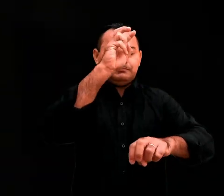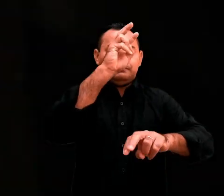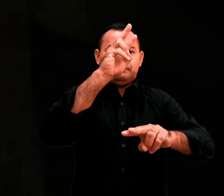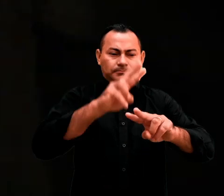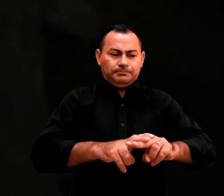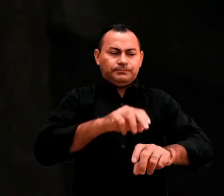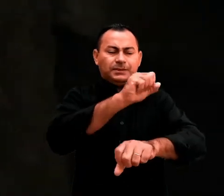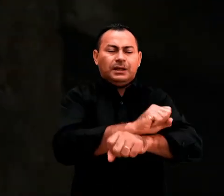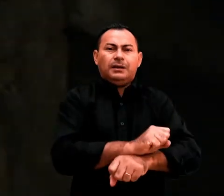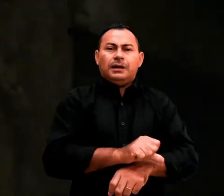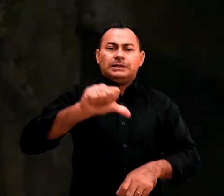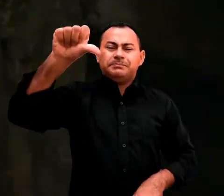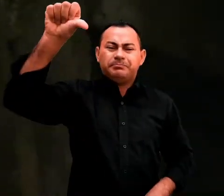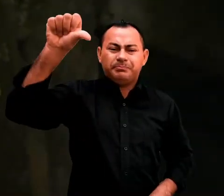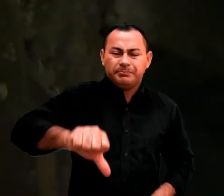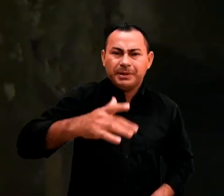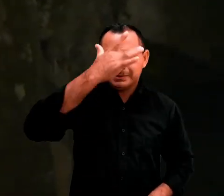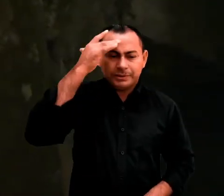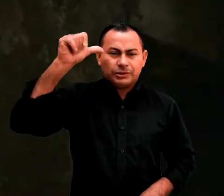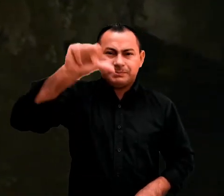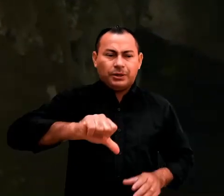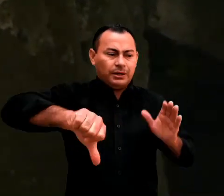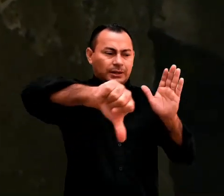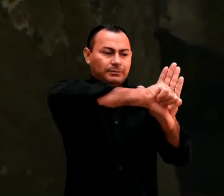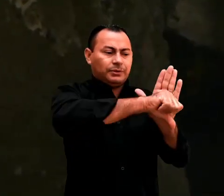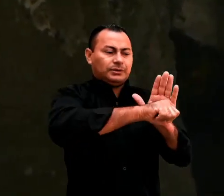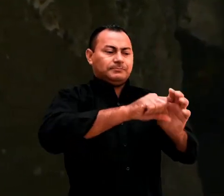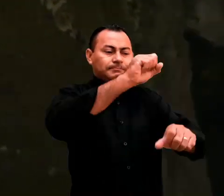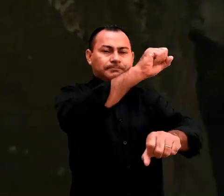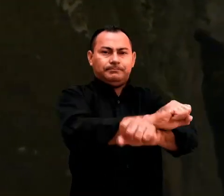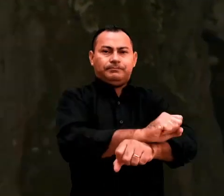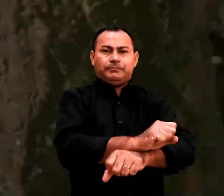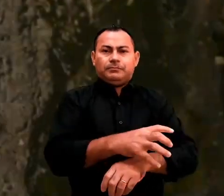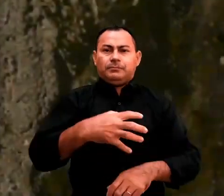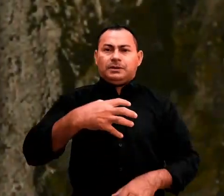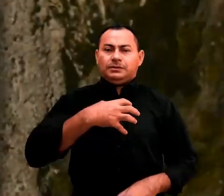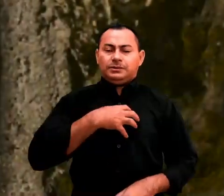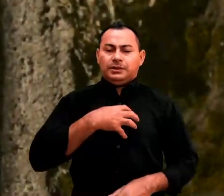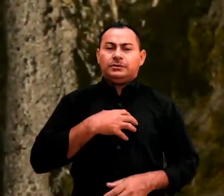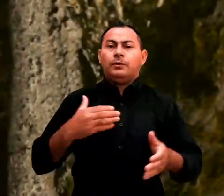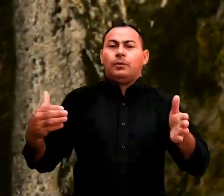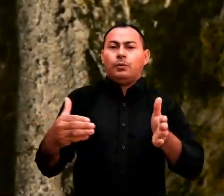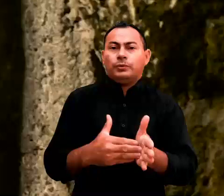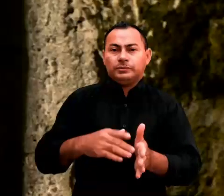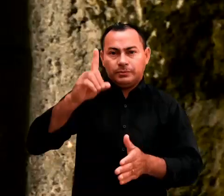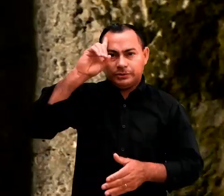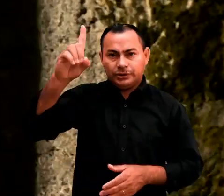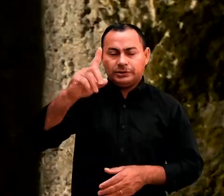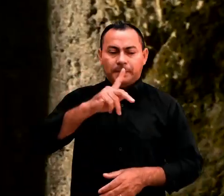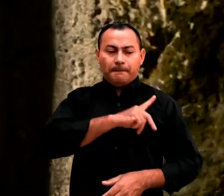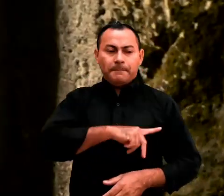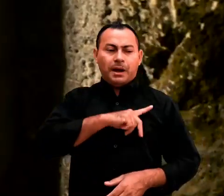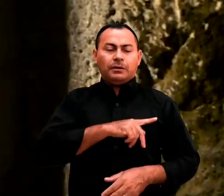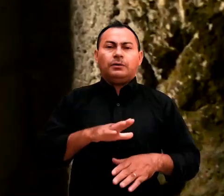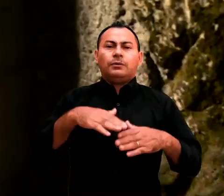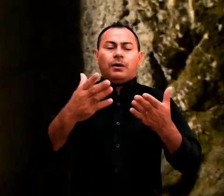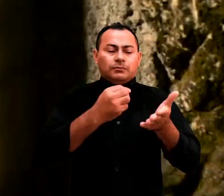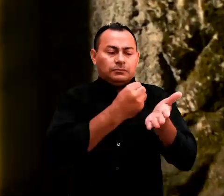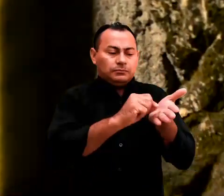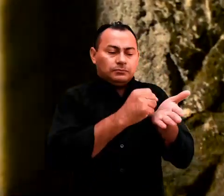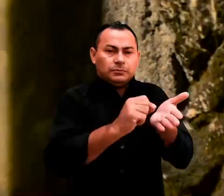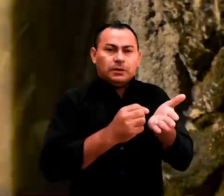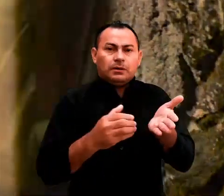reservados para os piores criminosos. E essas foram as condições dos últimos dias de Paulo, sob as quais ele